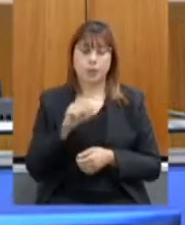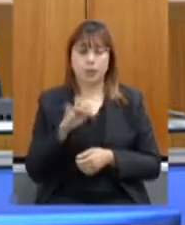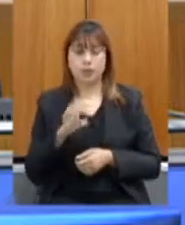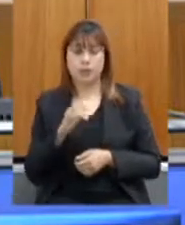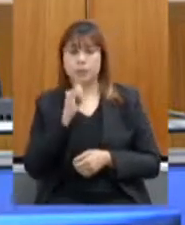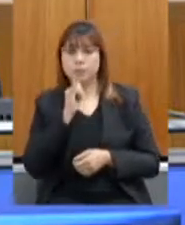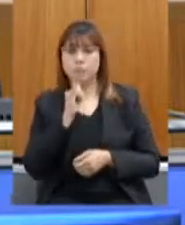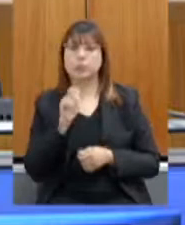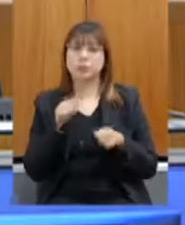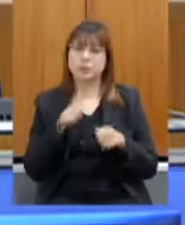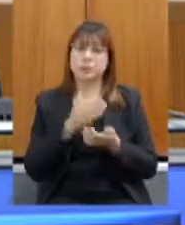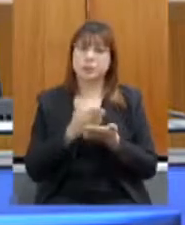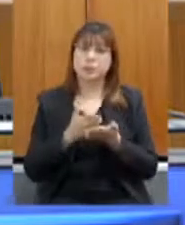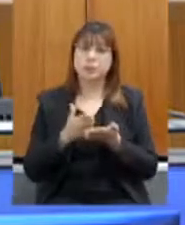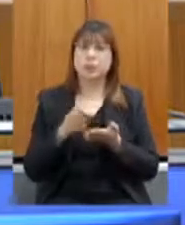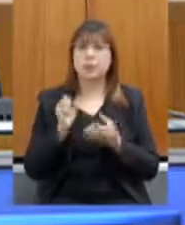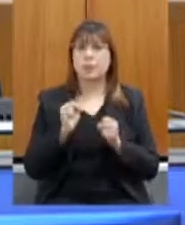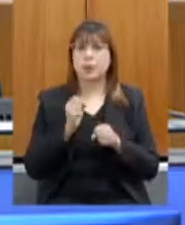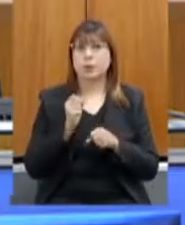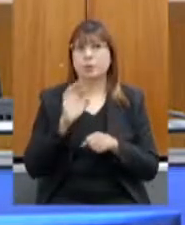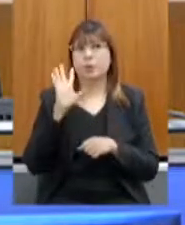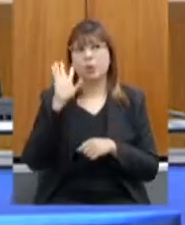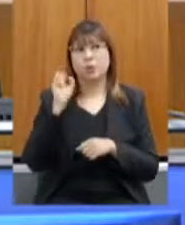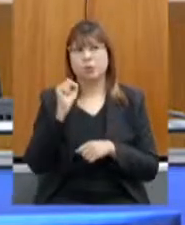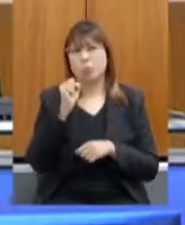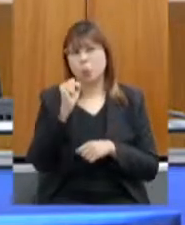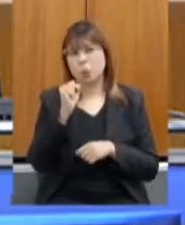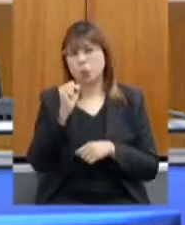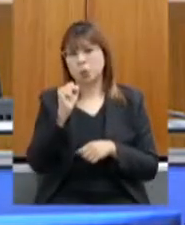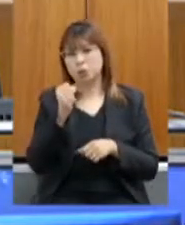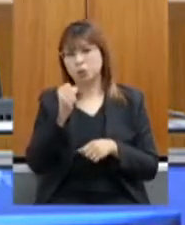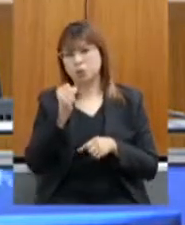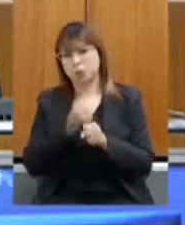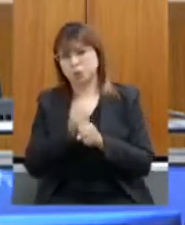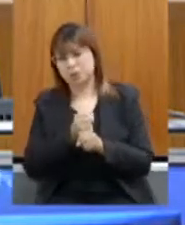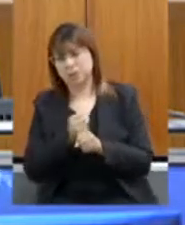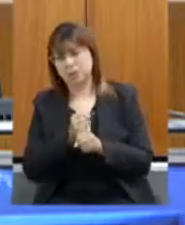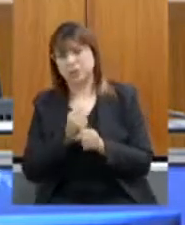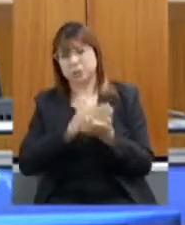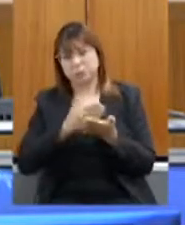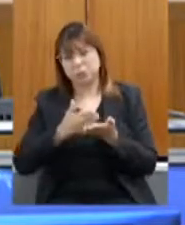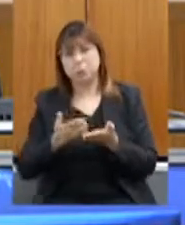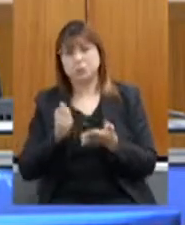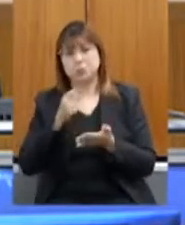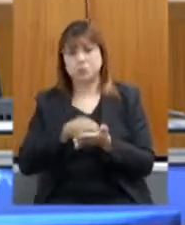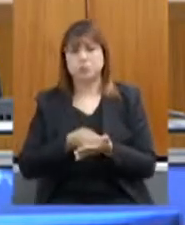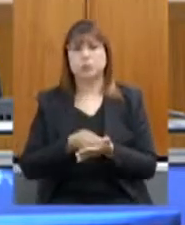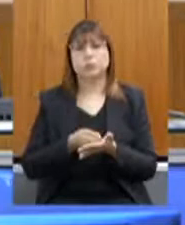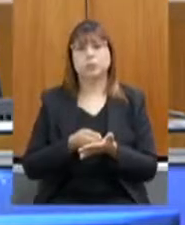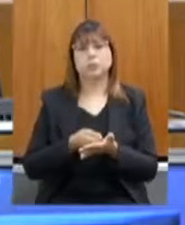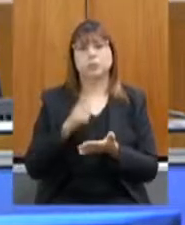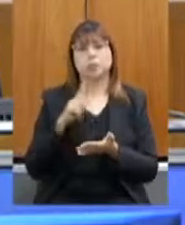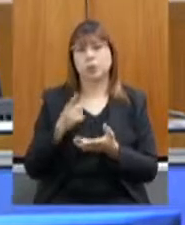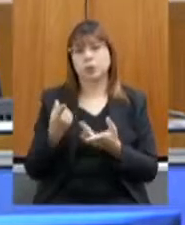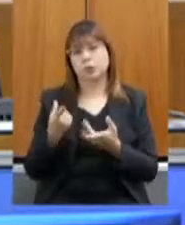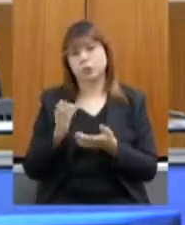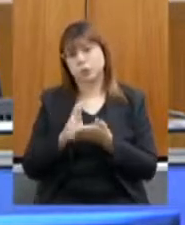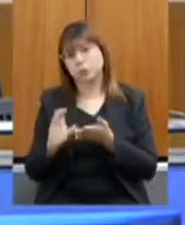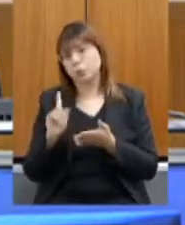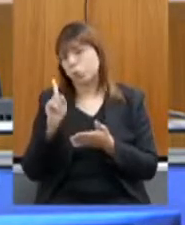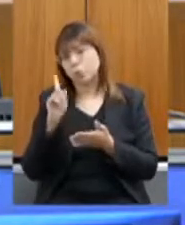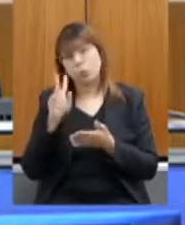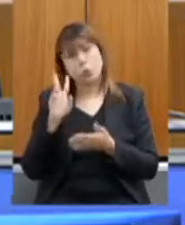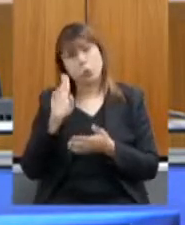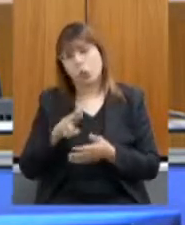pagar com oito anos de praça não me falha a memória então não é esse que o impedimento do produtor não eu acho que mais essa